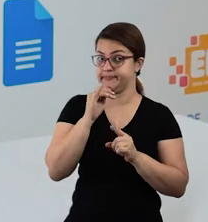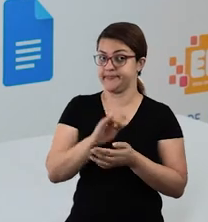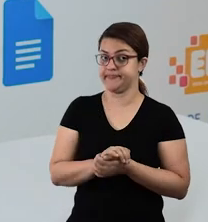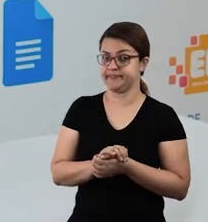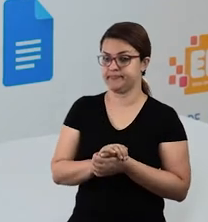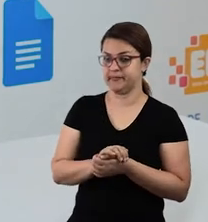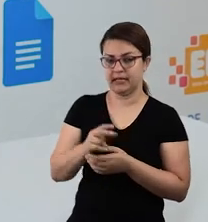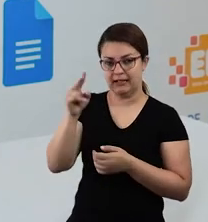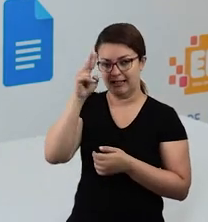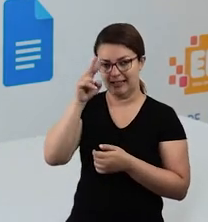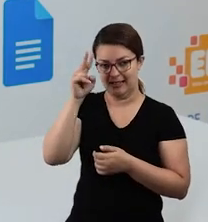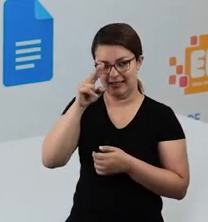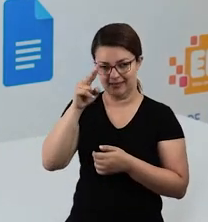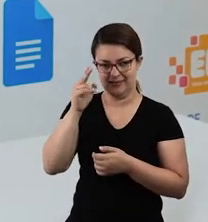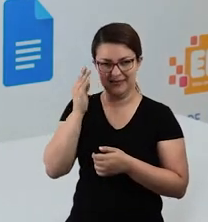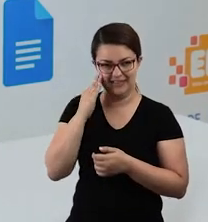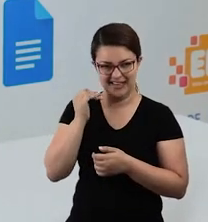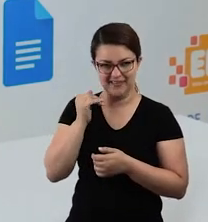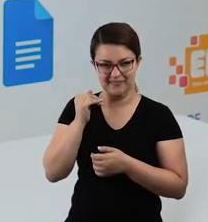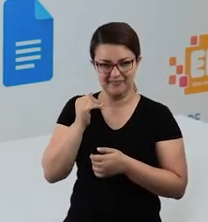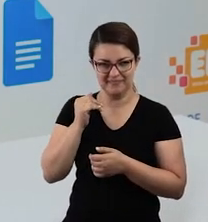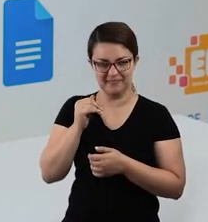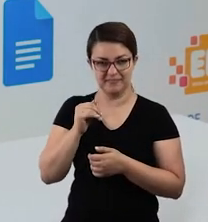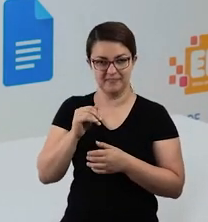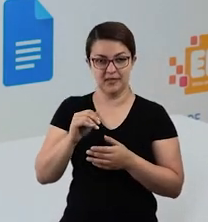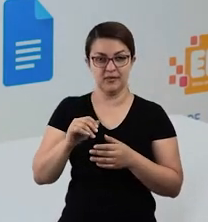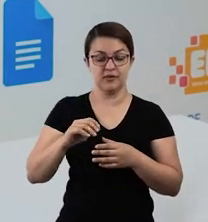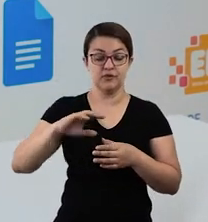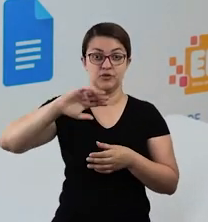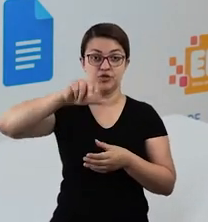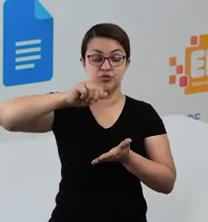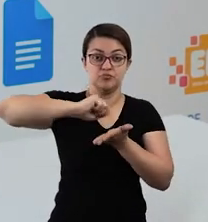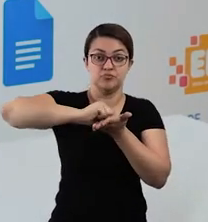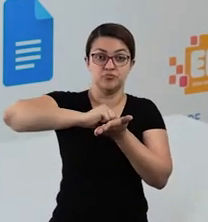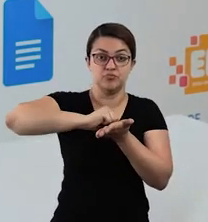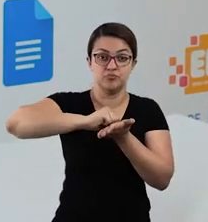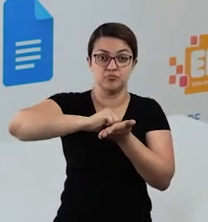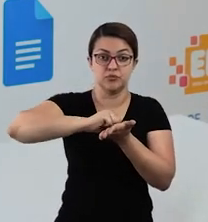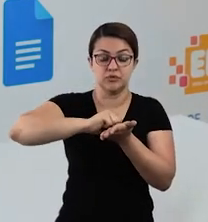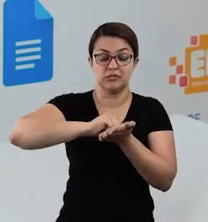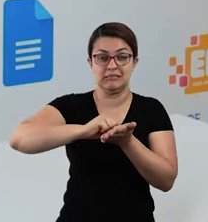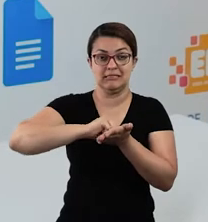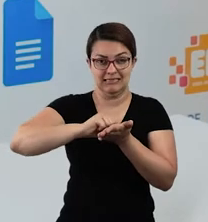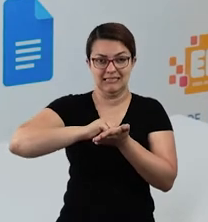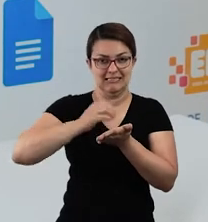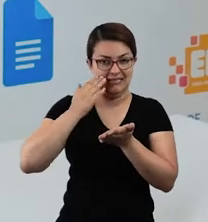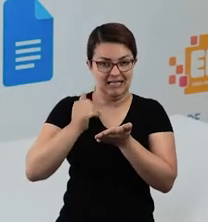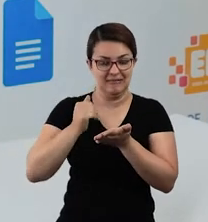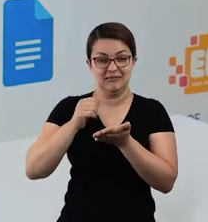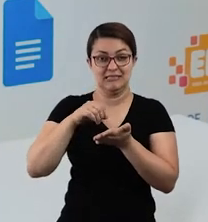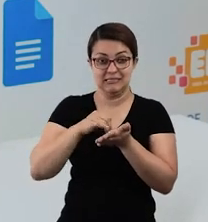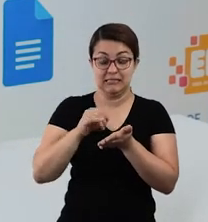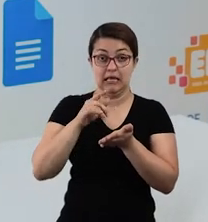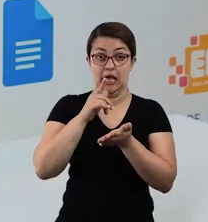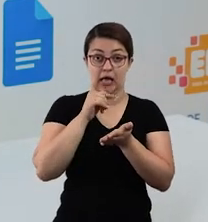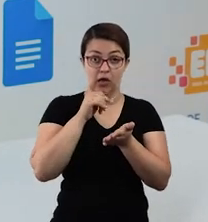Por exemplo, lembra aquela bucha que você tem em casa de lavar louça? Se você colocar ela na água,